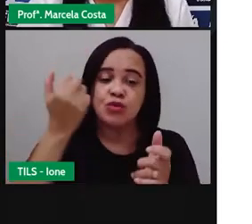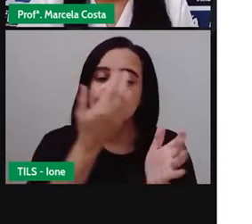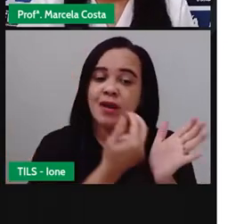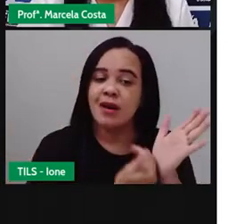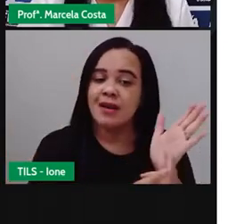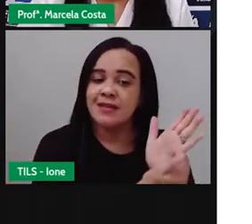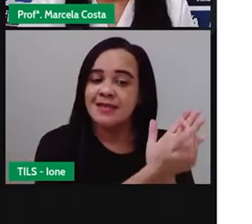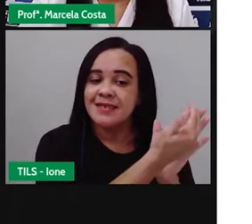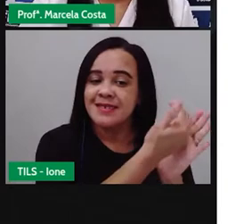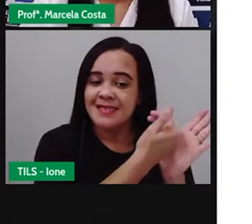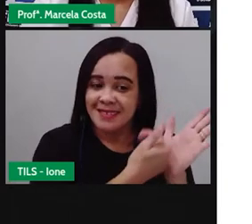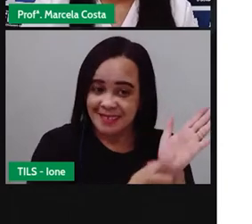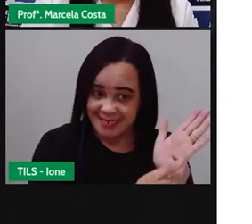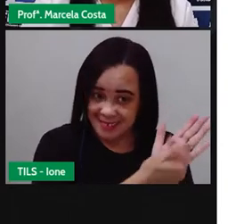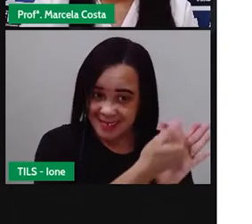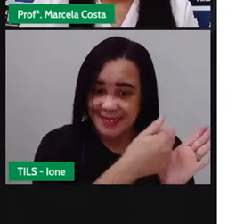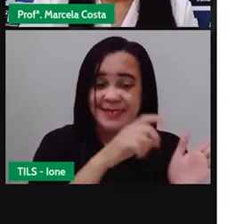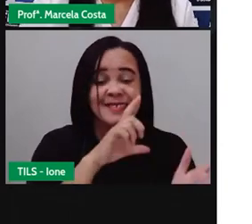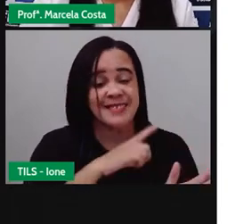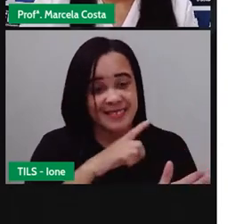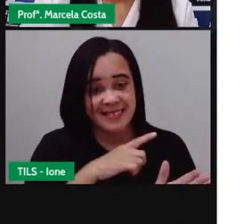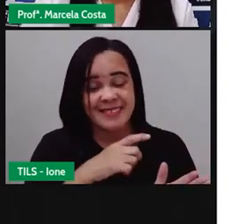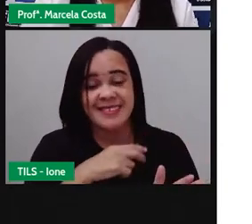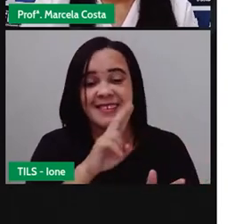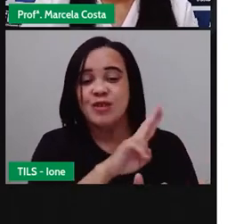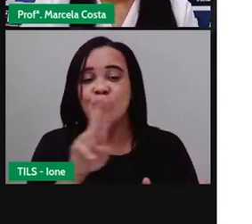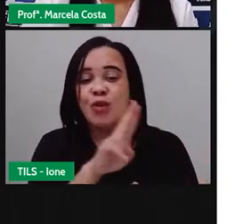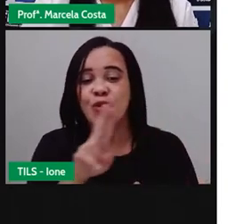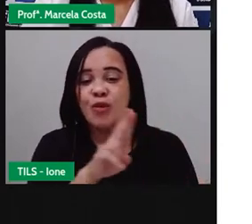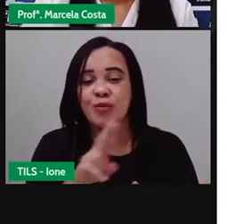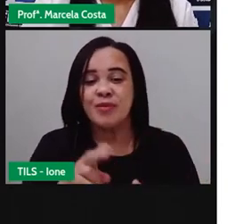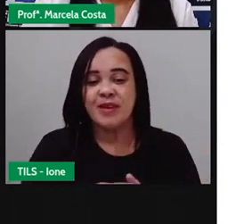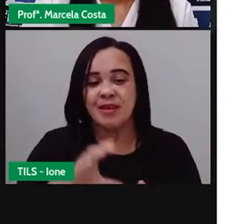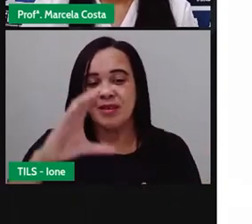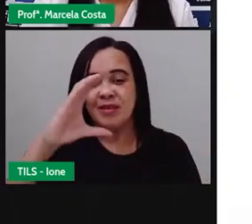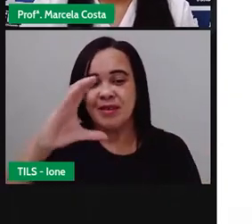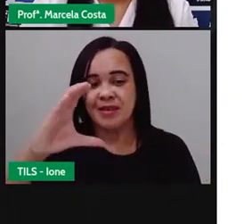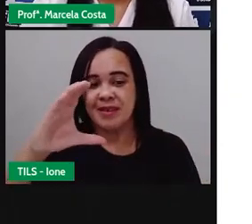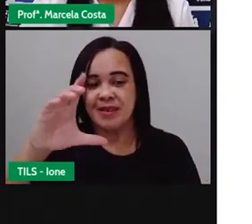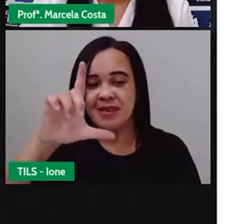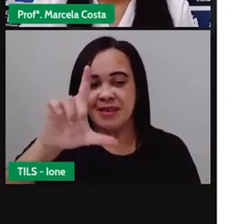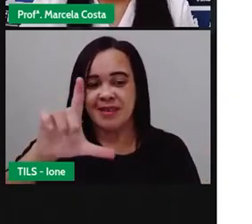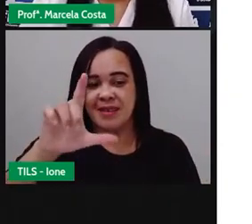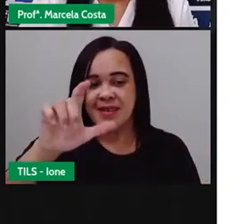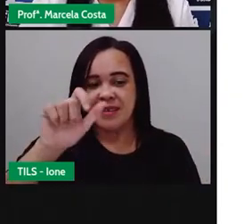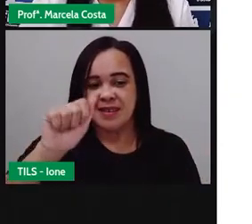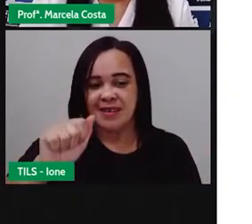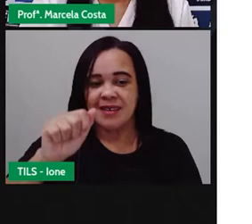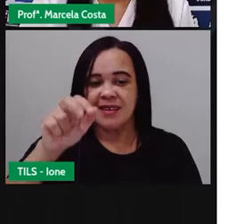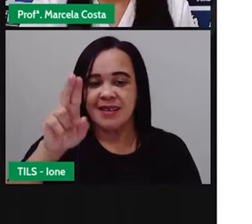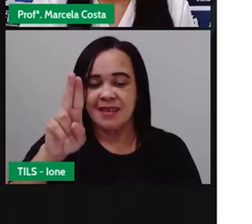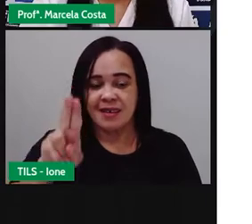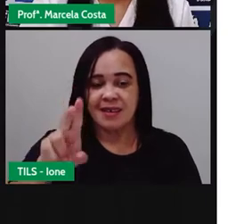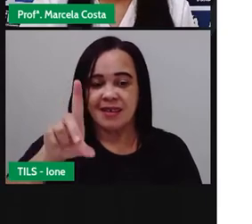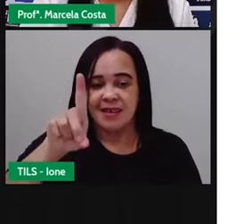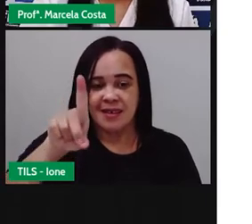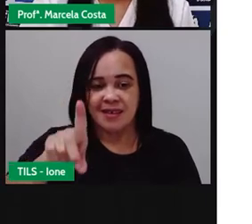Aqui, na parte inferior da capa, a gente observa que o nome de